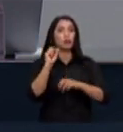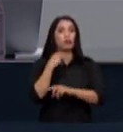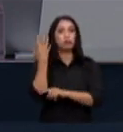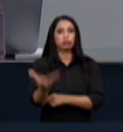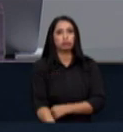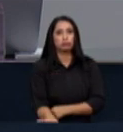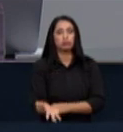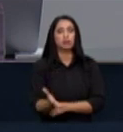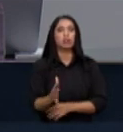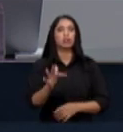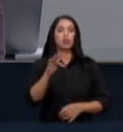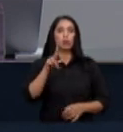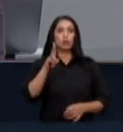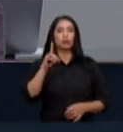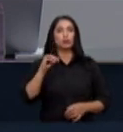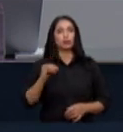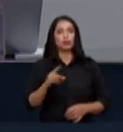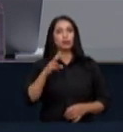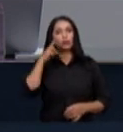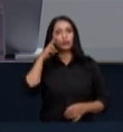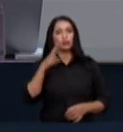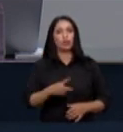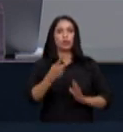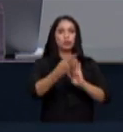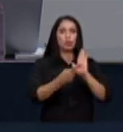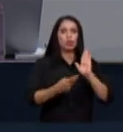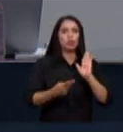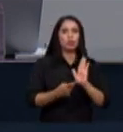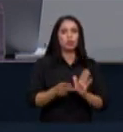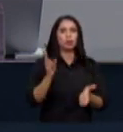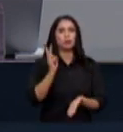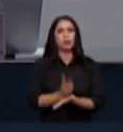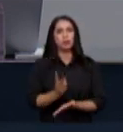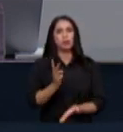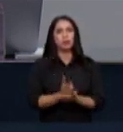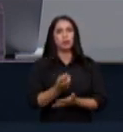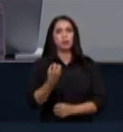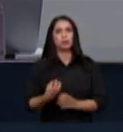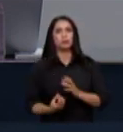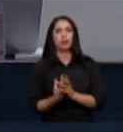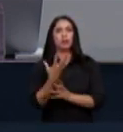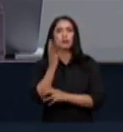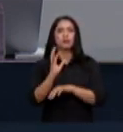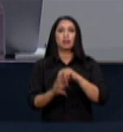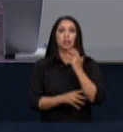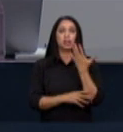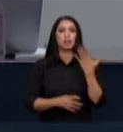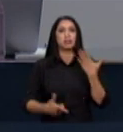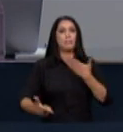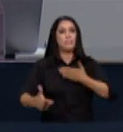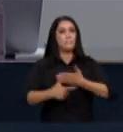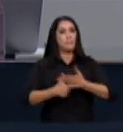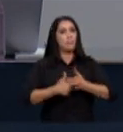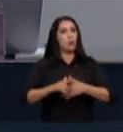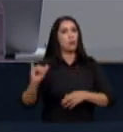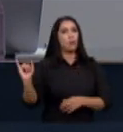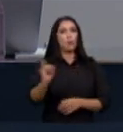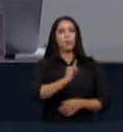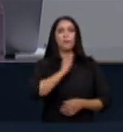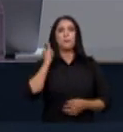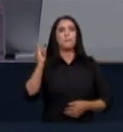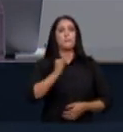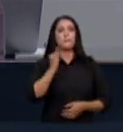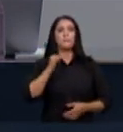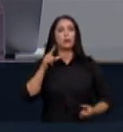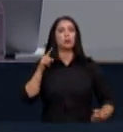viabilizando estudos projetos e empreendimentos de preservação da floresta tem um papel importante no atingimento